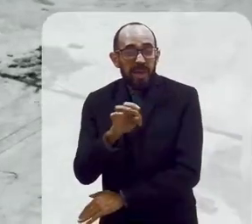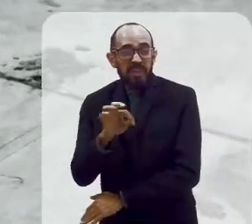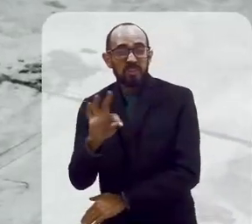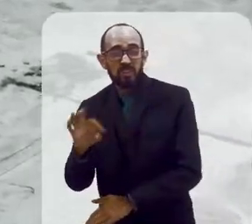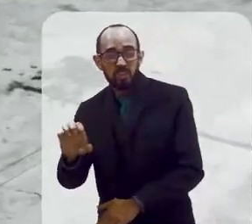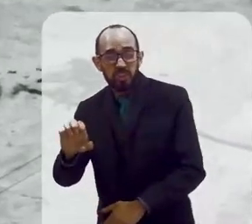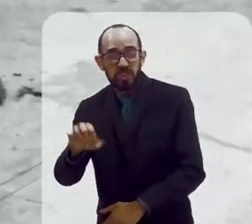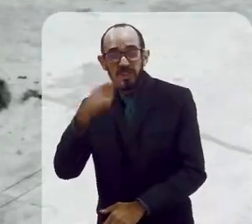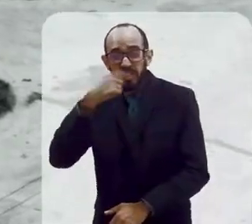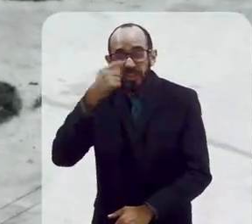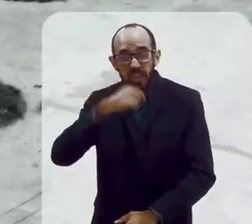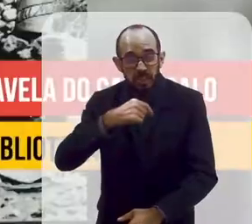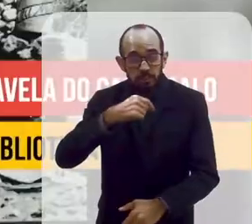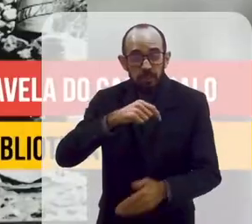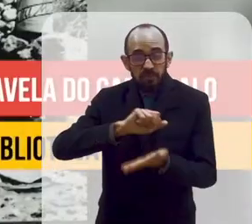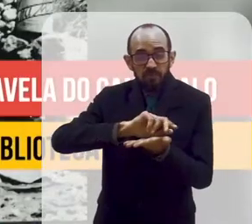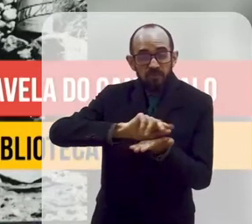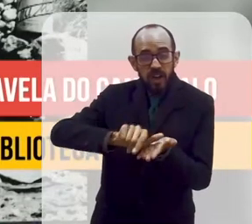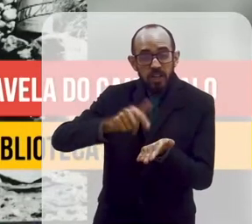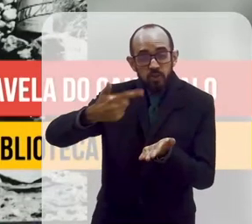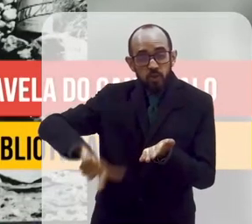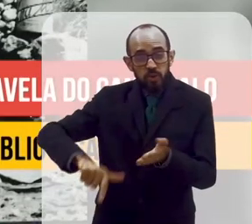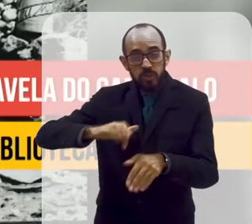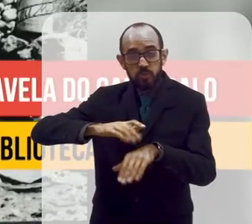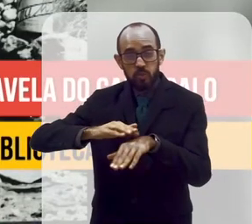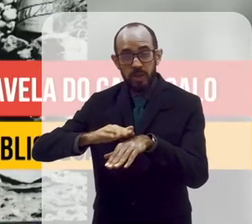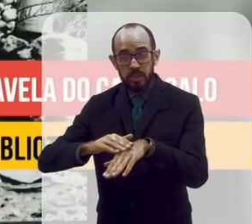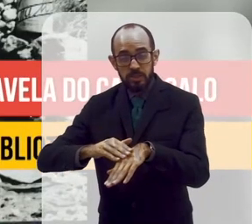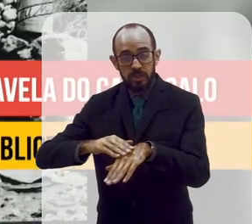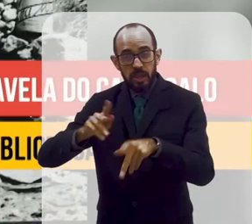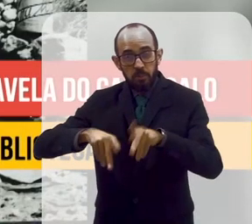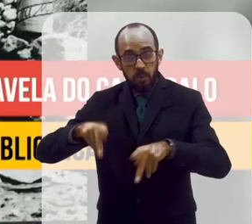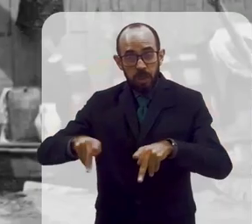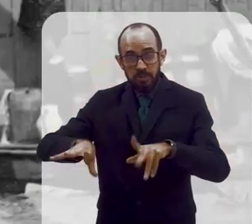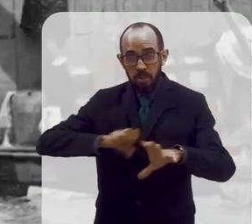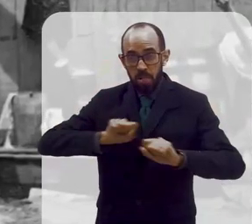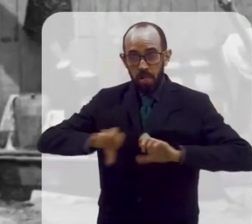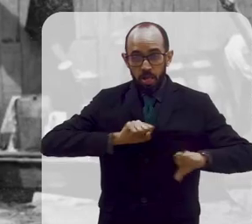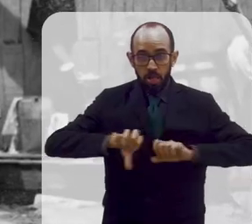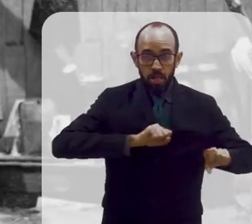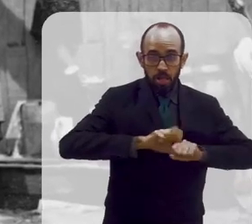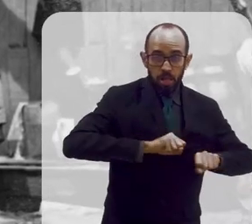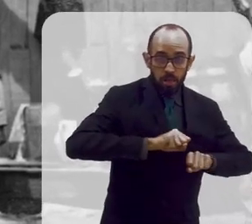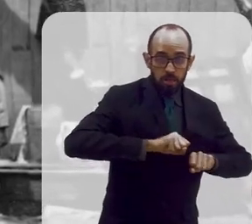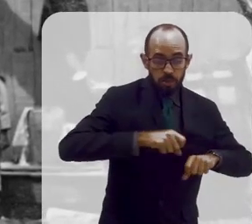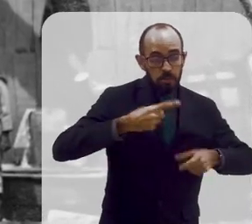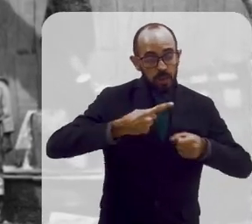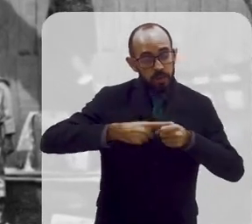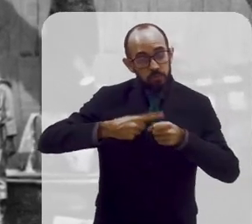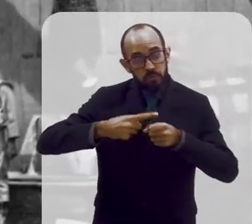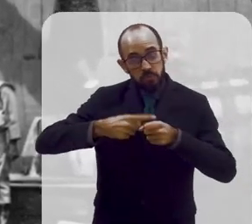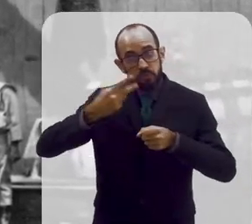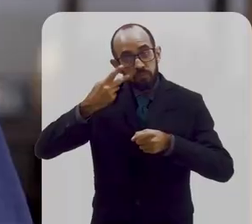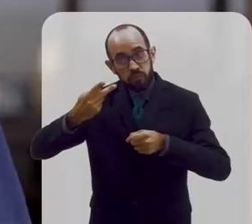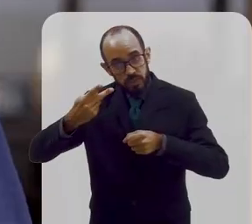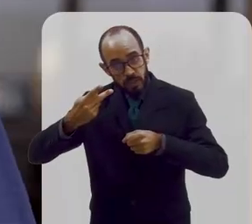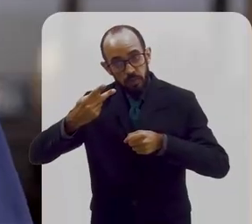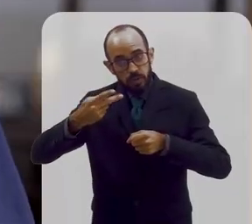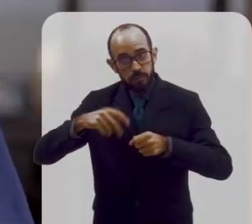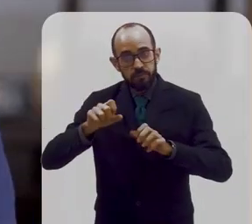gripes e muitas outras, que faziam com que a população fosse fortemente atacada e também quem passasse pela cidade.